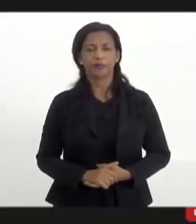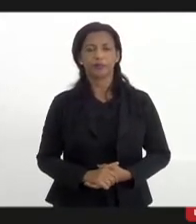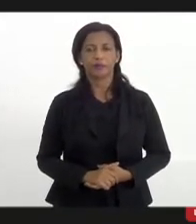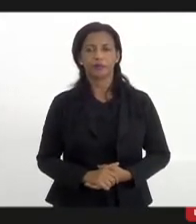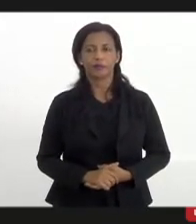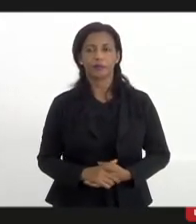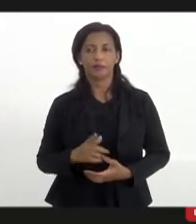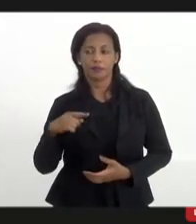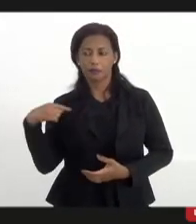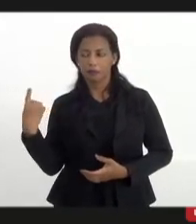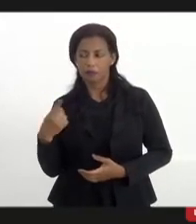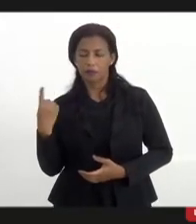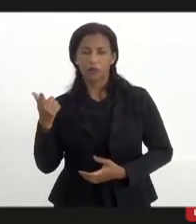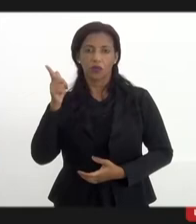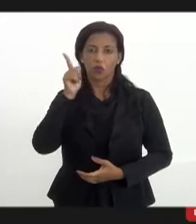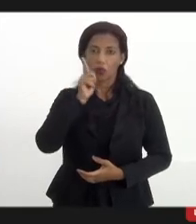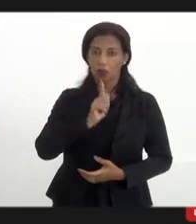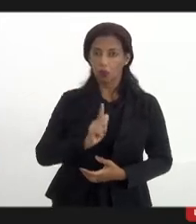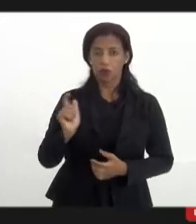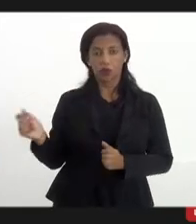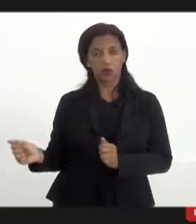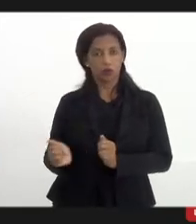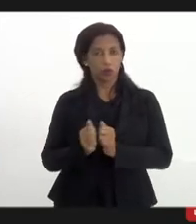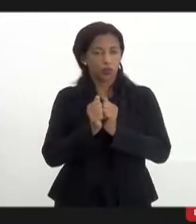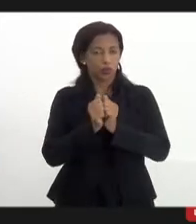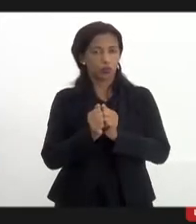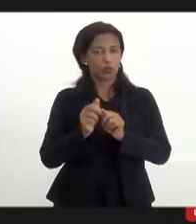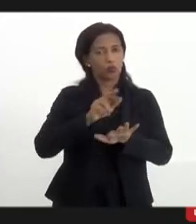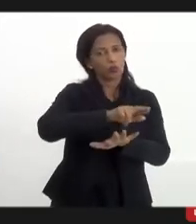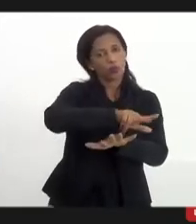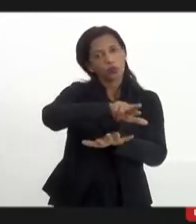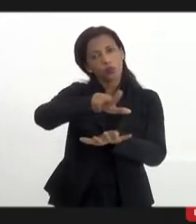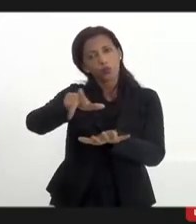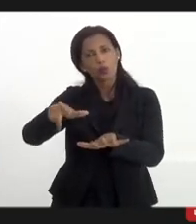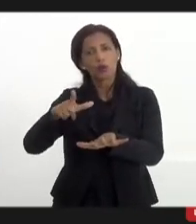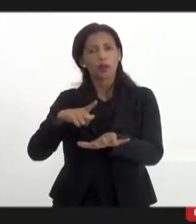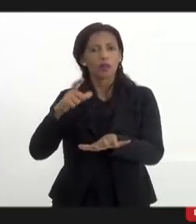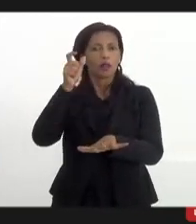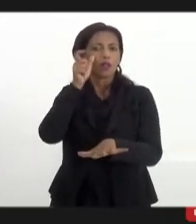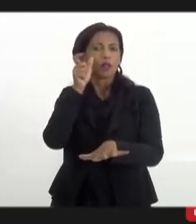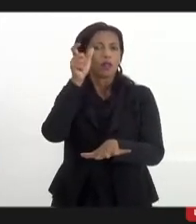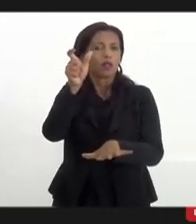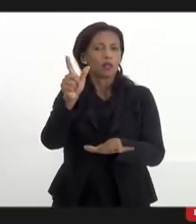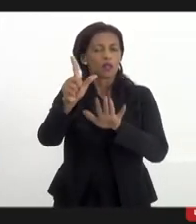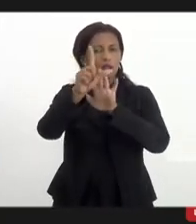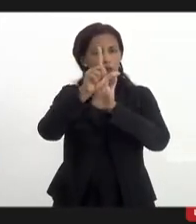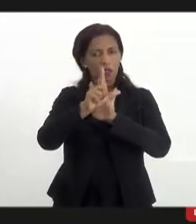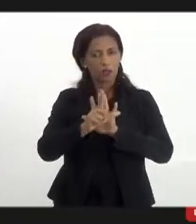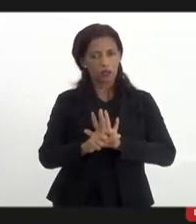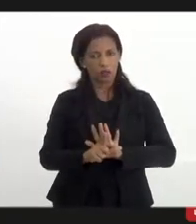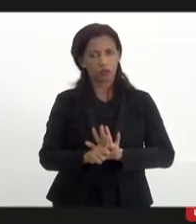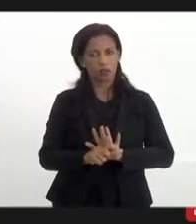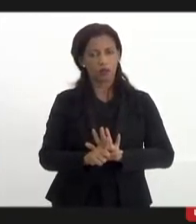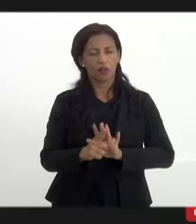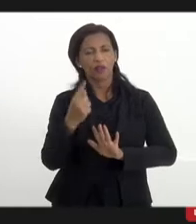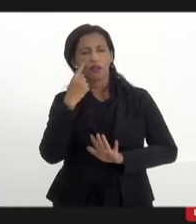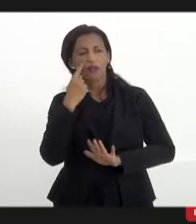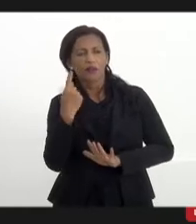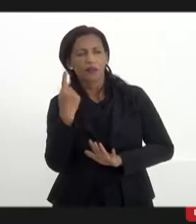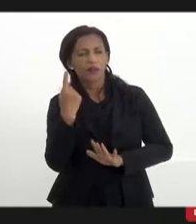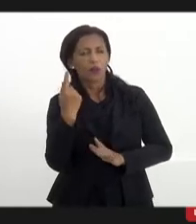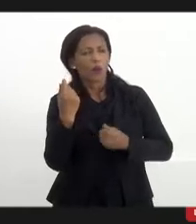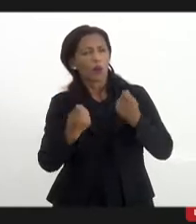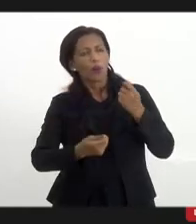para que a gente possa ir junto com os demais que têm interesse nessas legislações, ver como é que